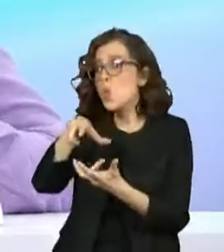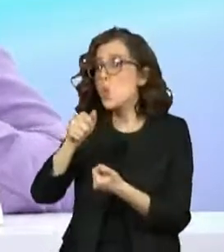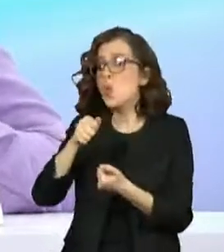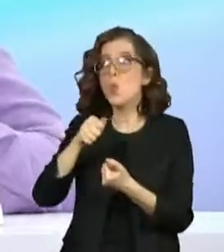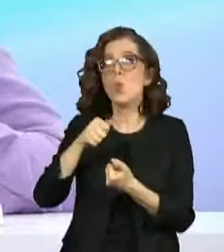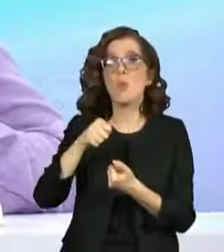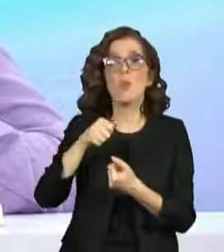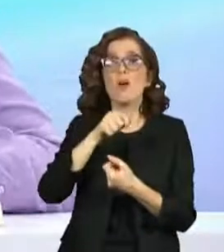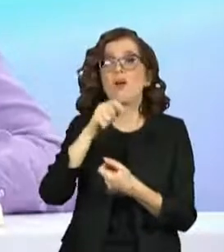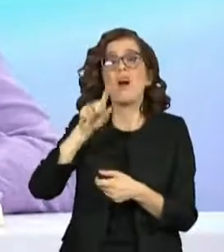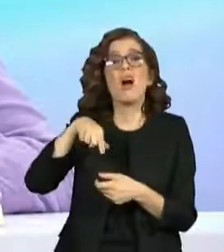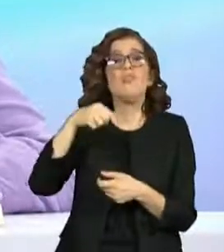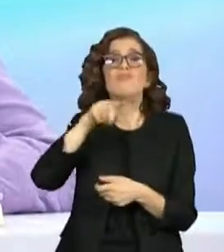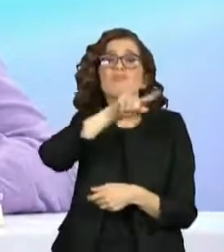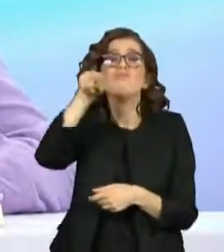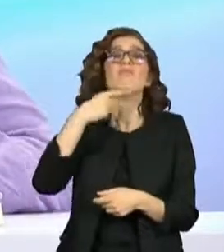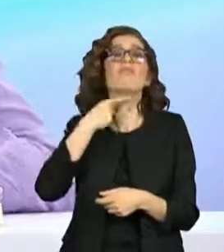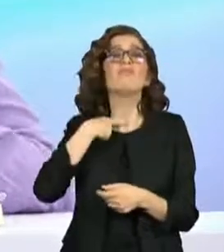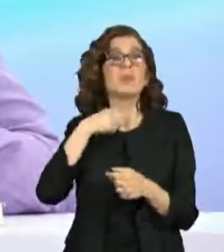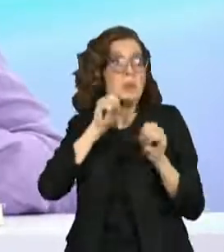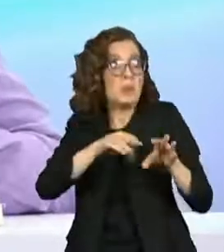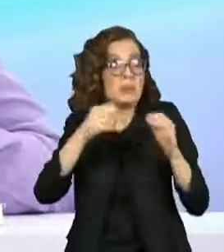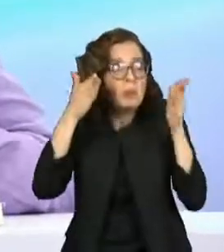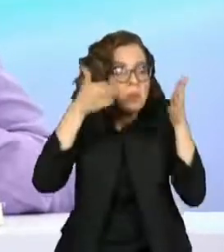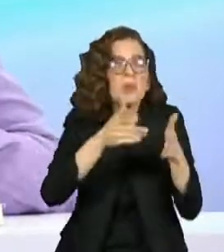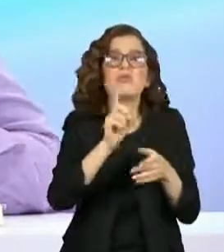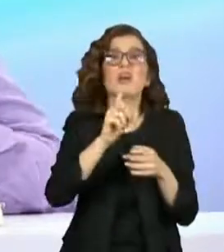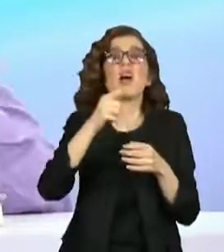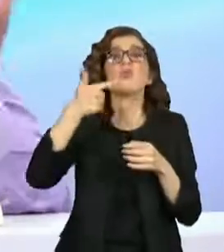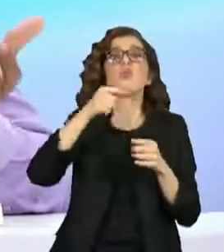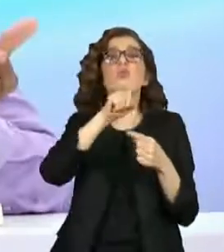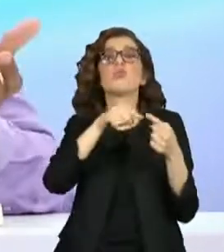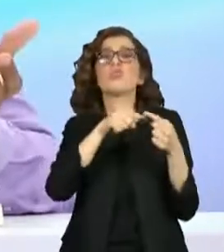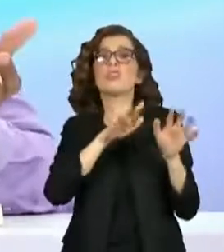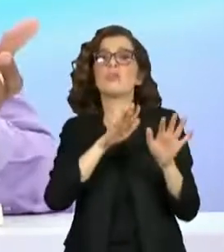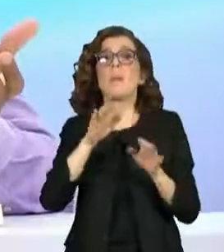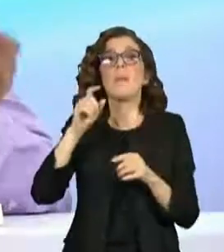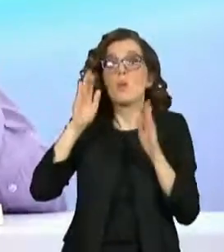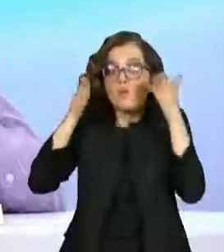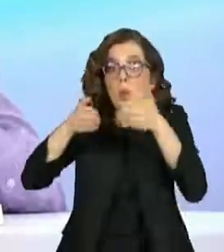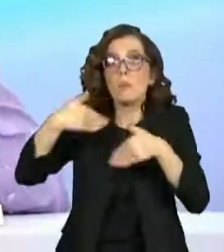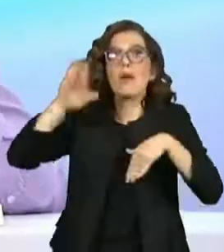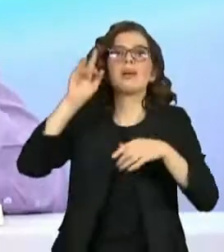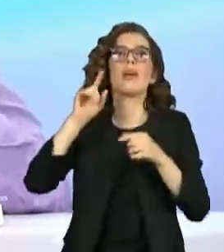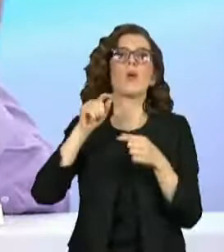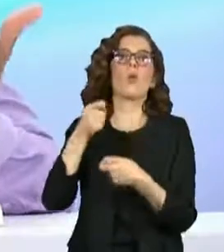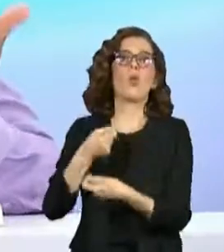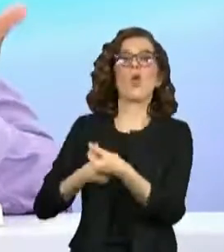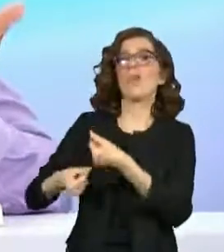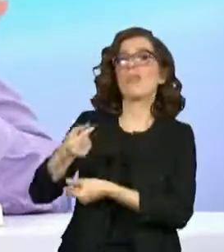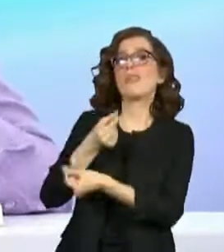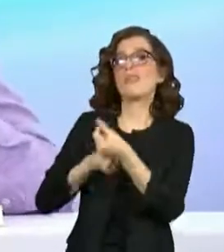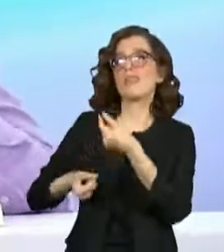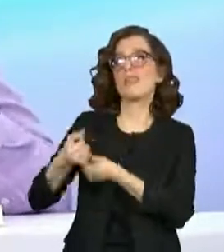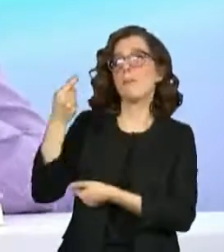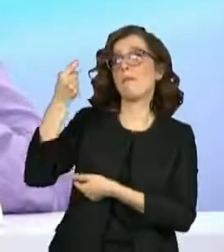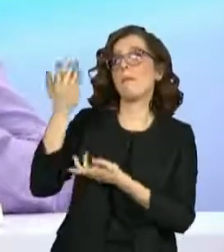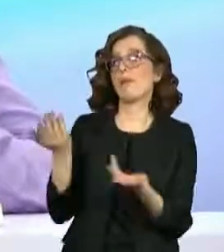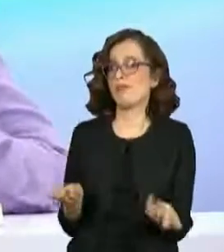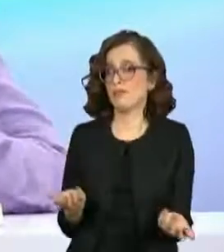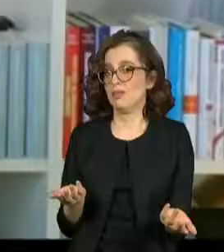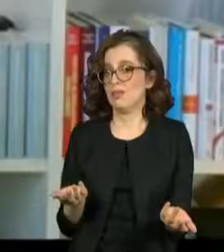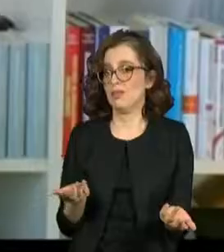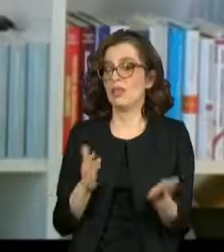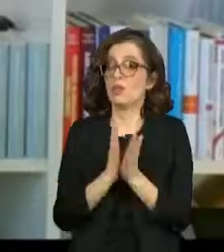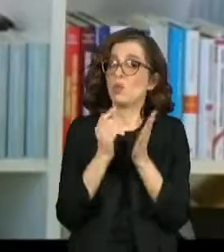minha questão para você seria o seguinte, no seu entendimento, por que muitas vezes os governantes não dão atenção para a